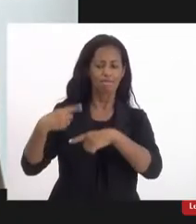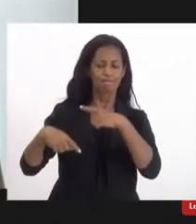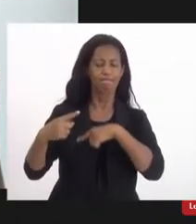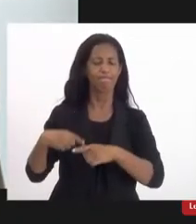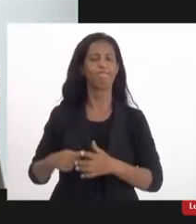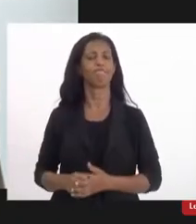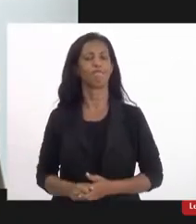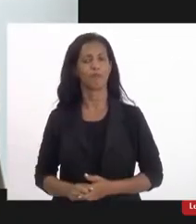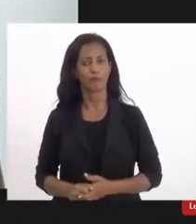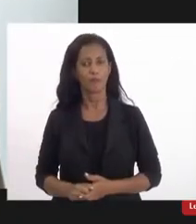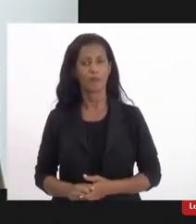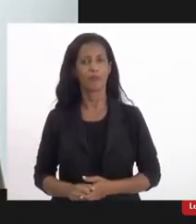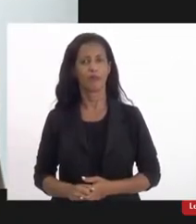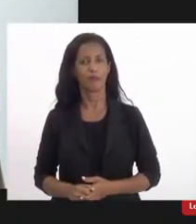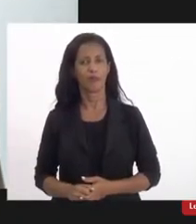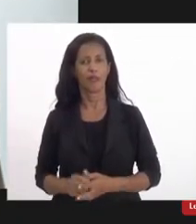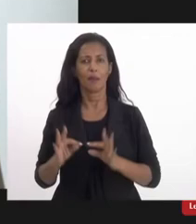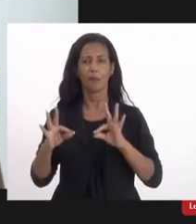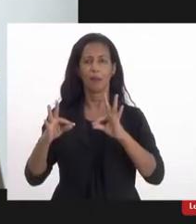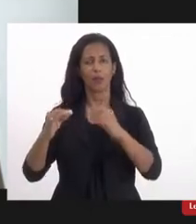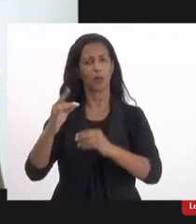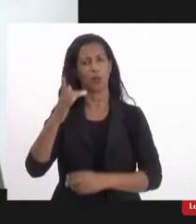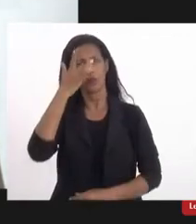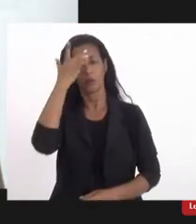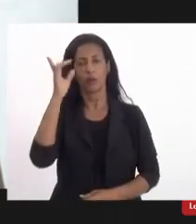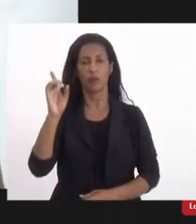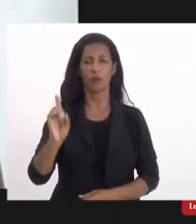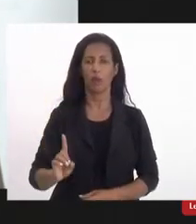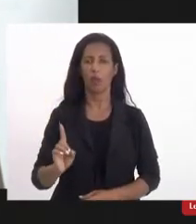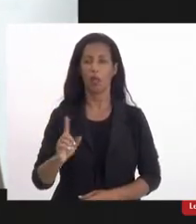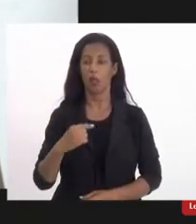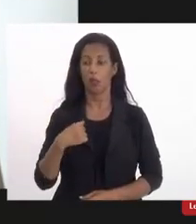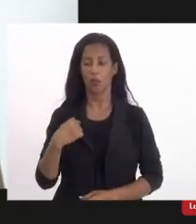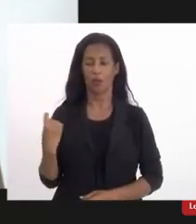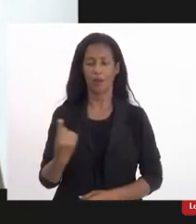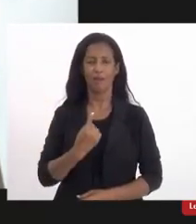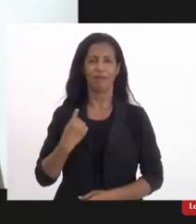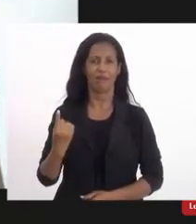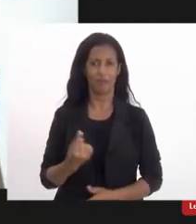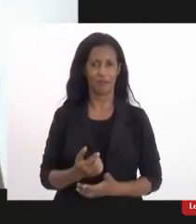grande para todas as deficiências, obviamente, não só para a nossa,